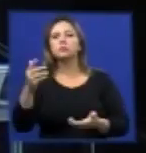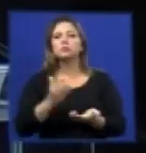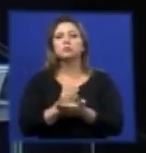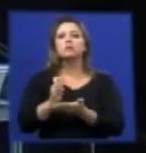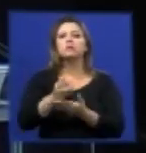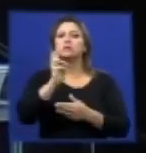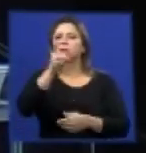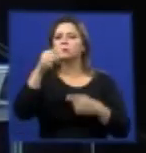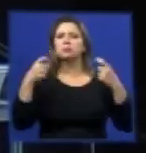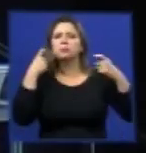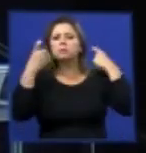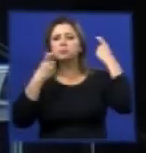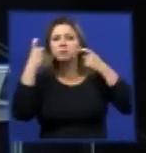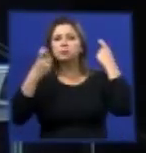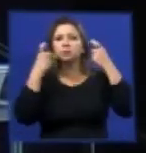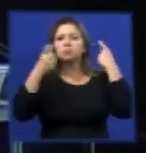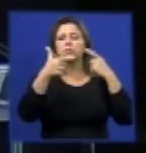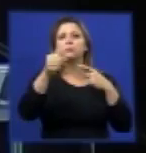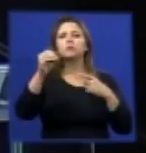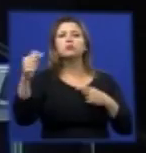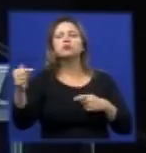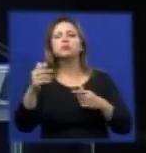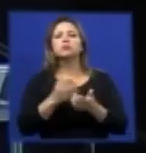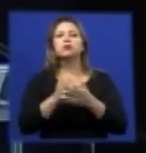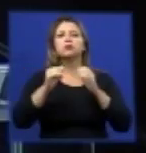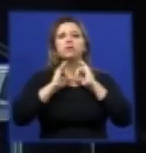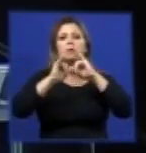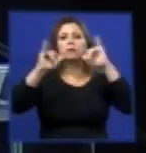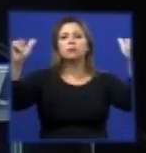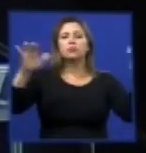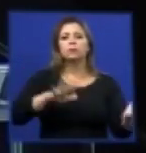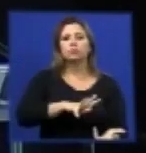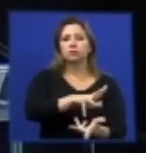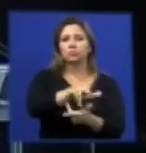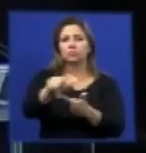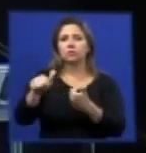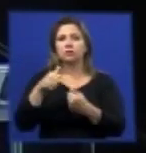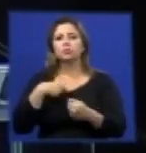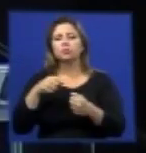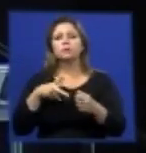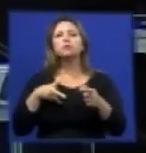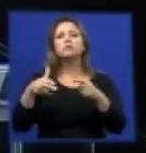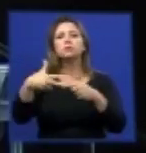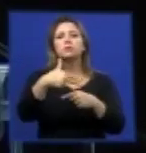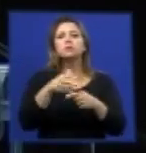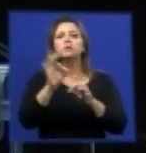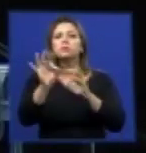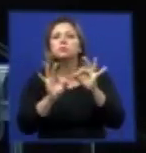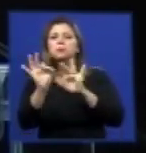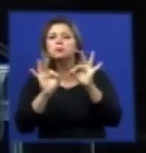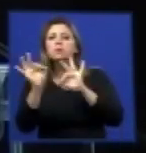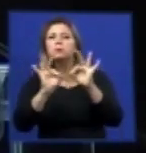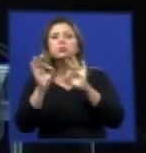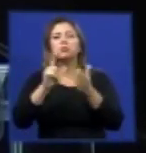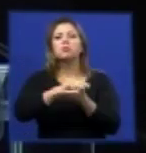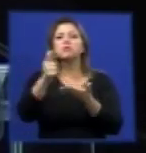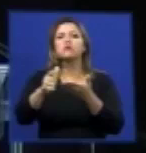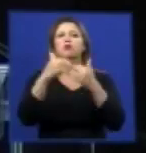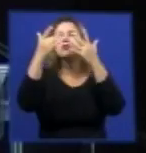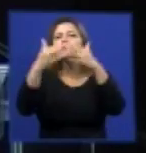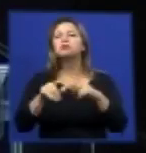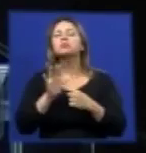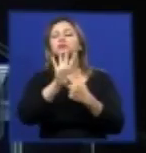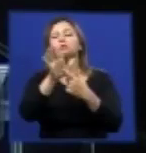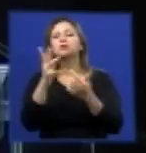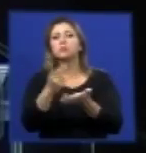com esse problema fez um alerta mundial em que eu recortei alguns tópicos e ela faz a seguinte colocação